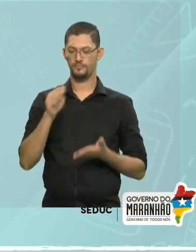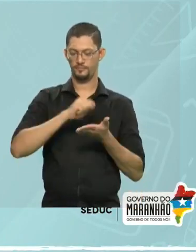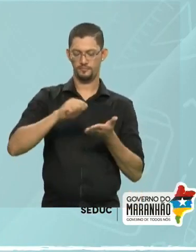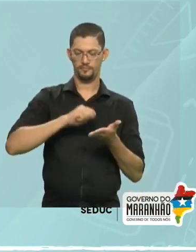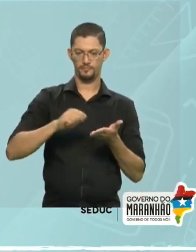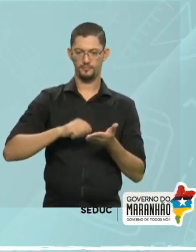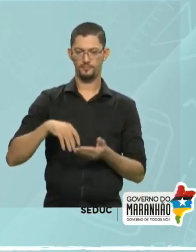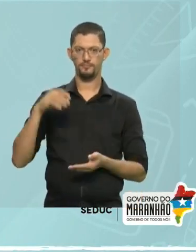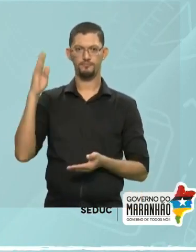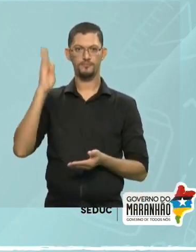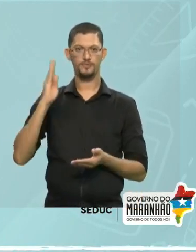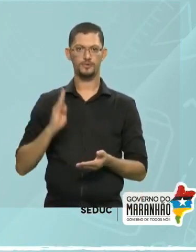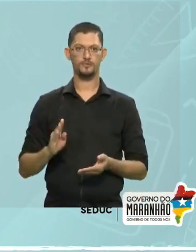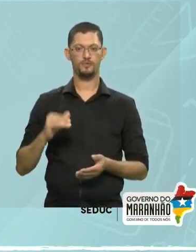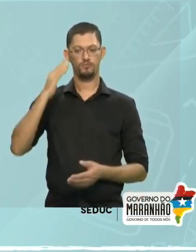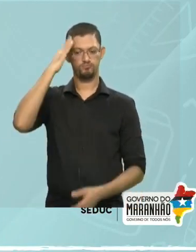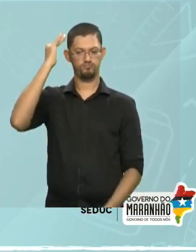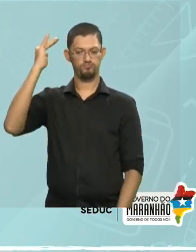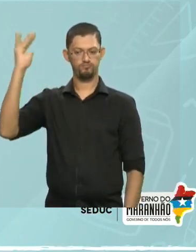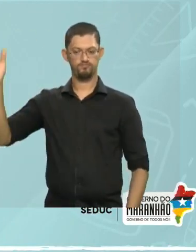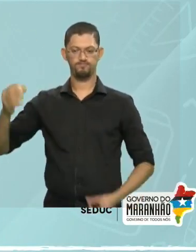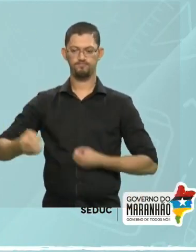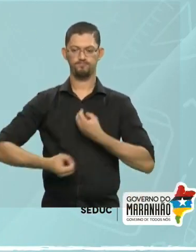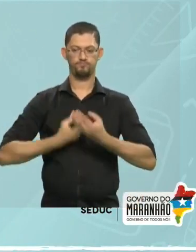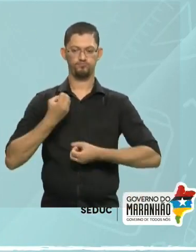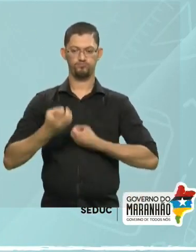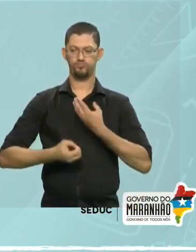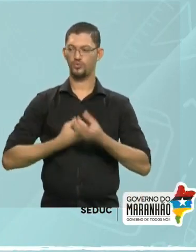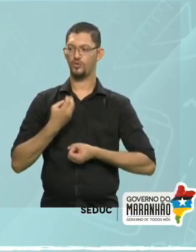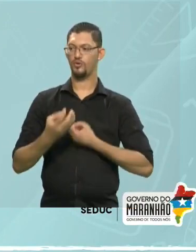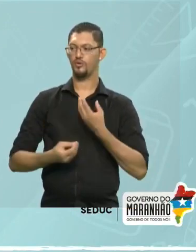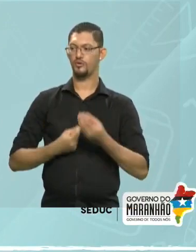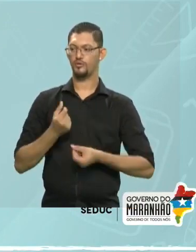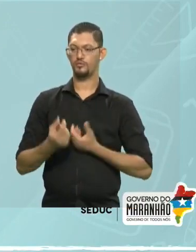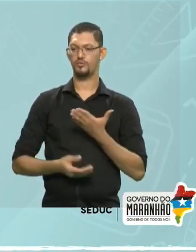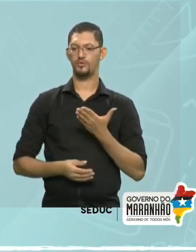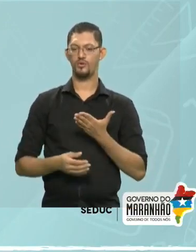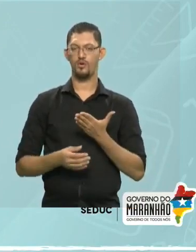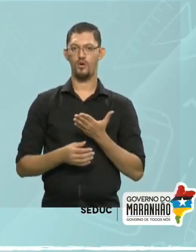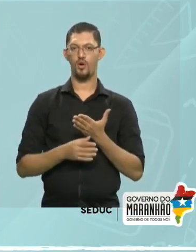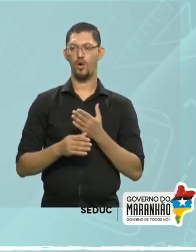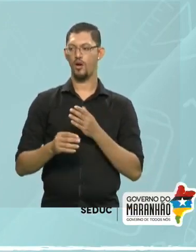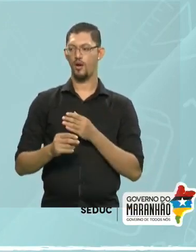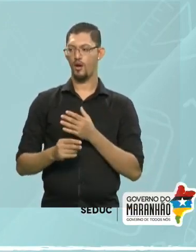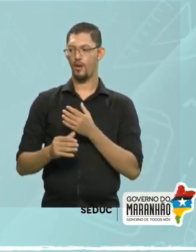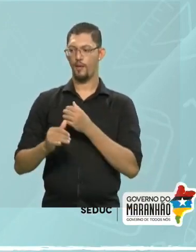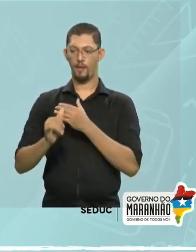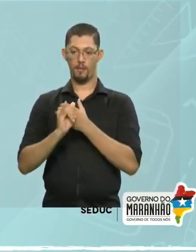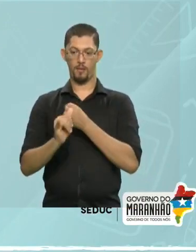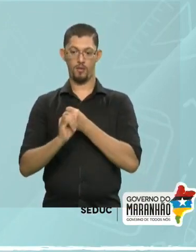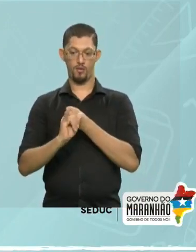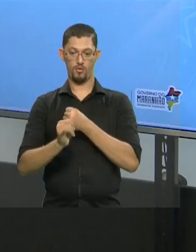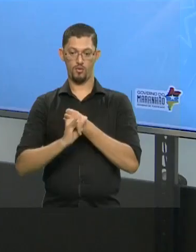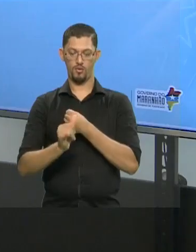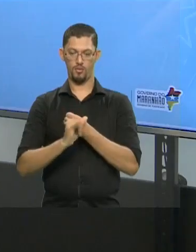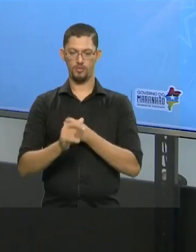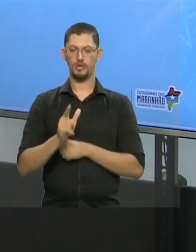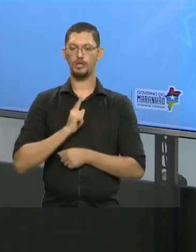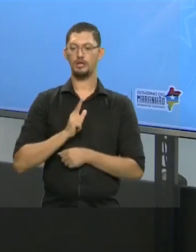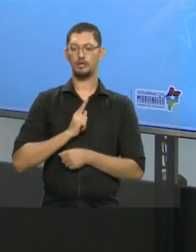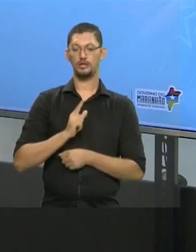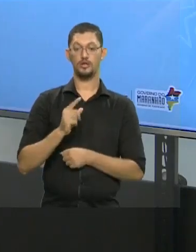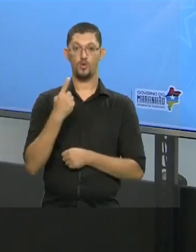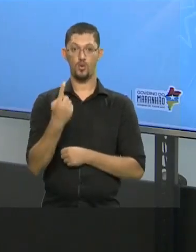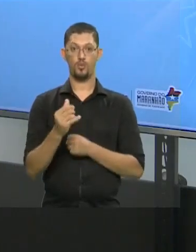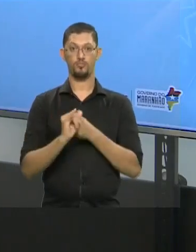muito famosa, que tem uma série de poemas, de contos e de crônicas. E a Clarice, ela tem uma crônica que